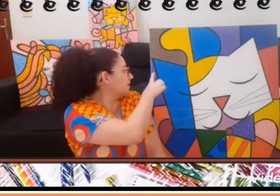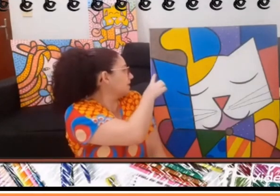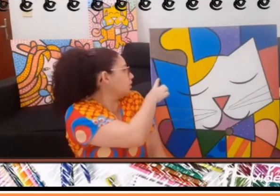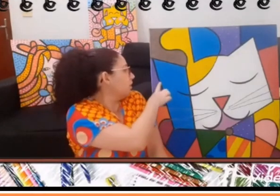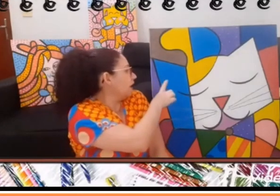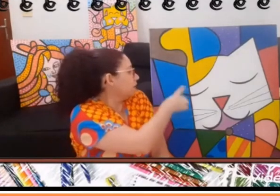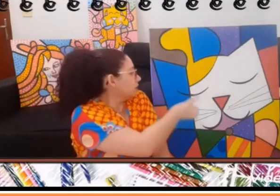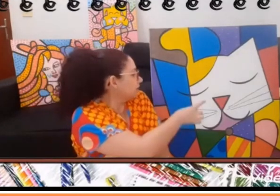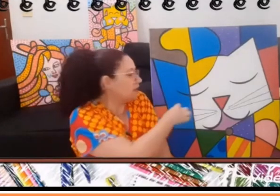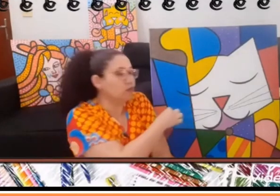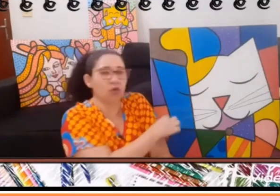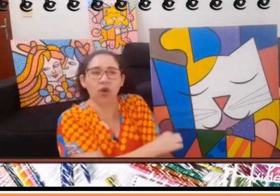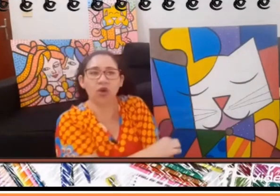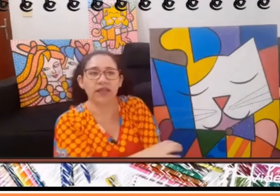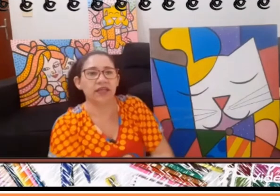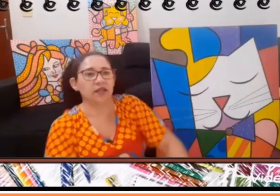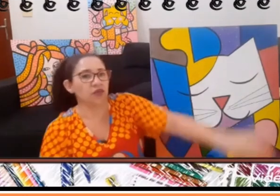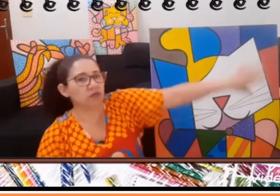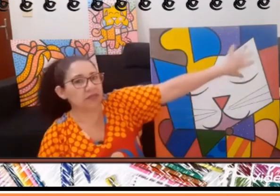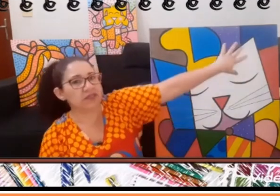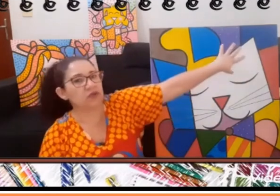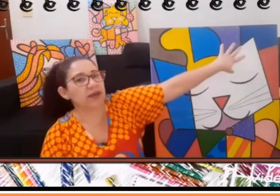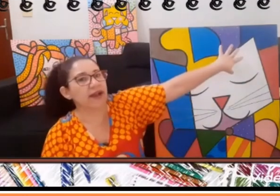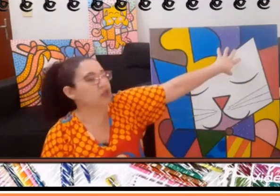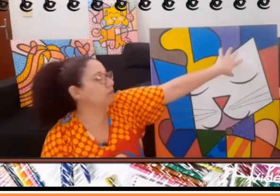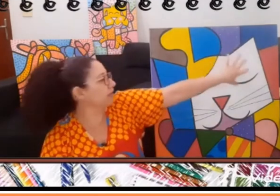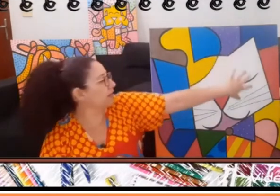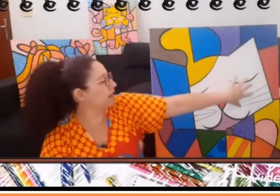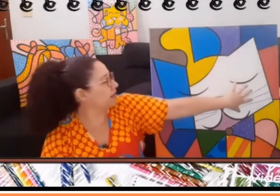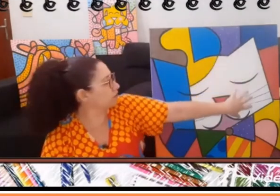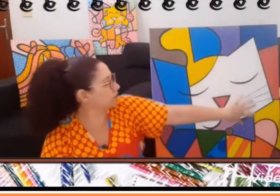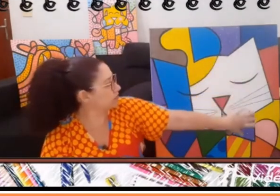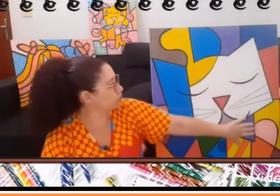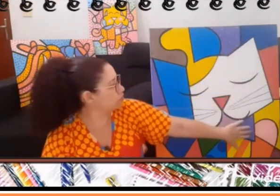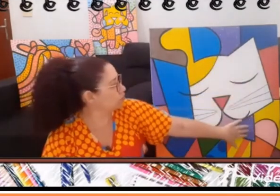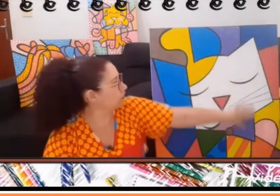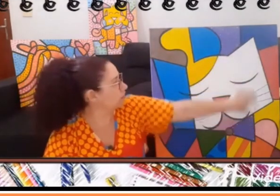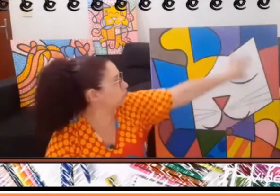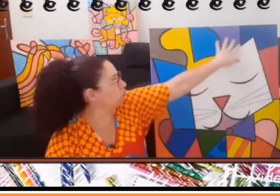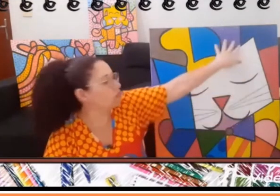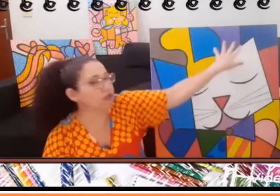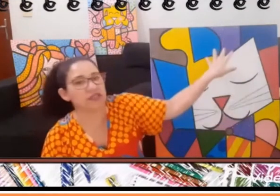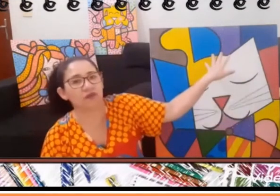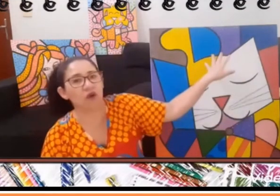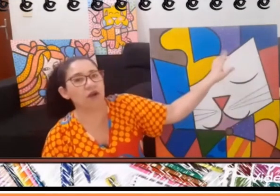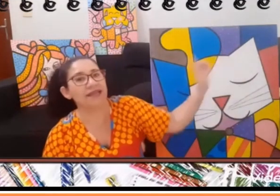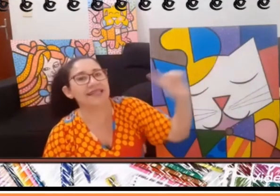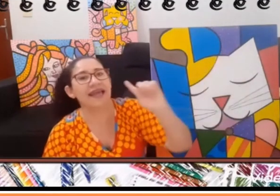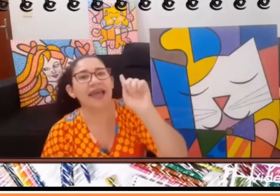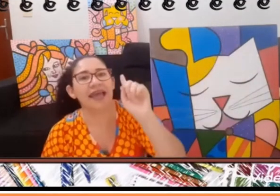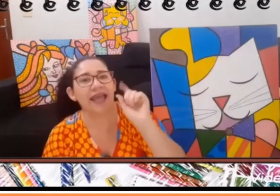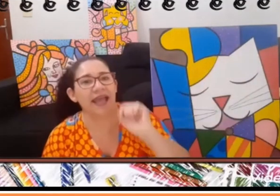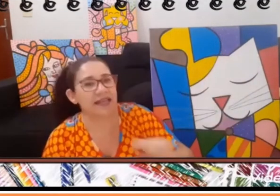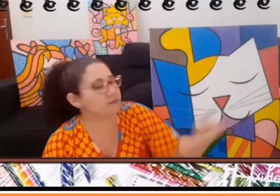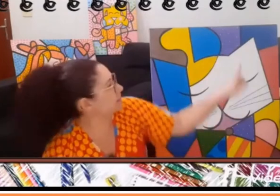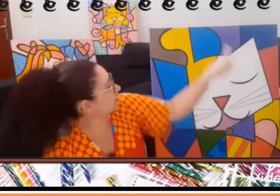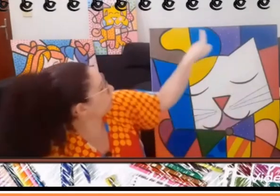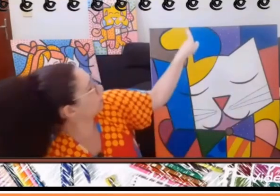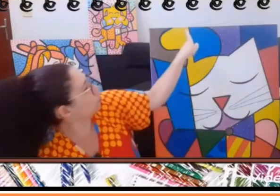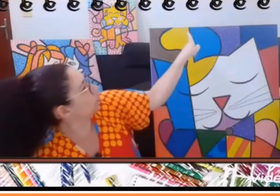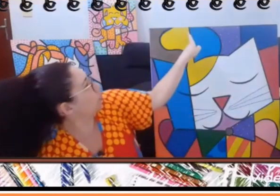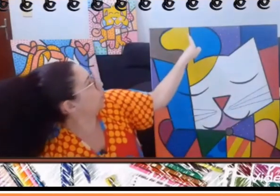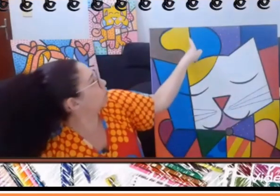questão do colorido, de misturar, de brincar com texturas, cores, formas e,